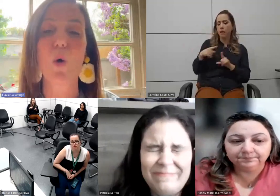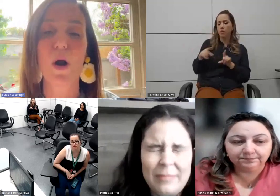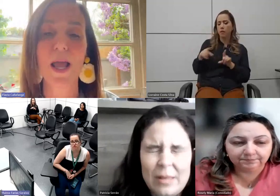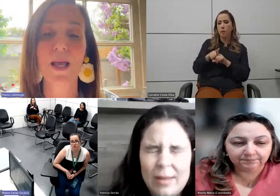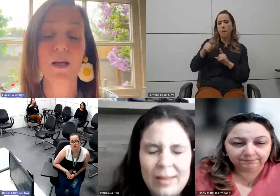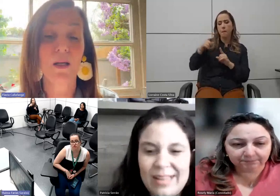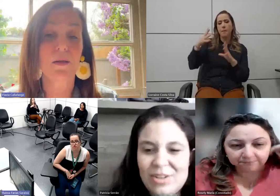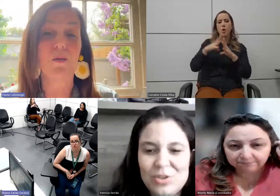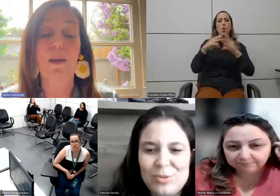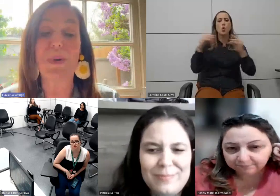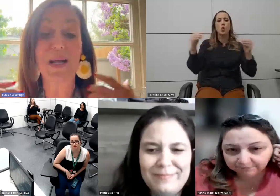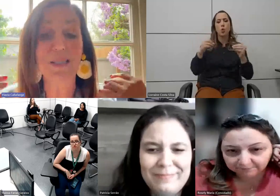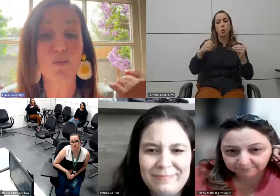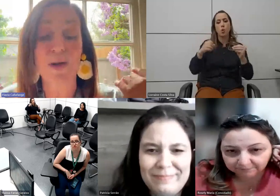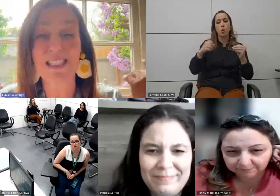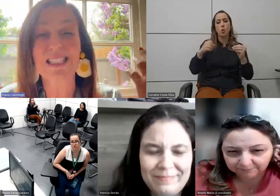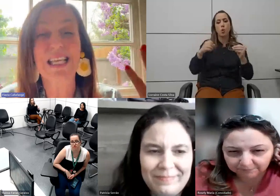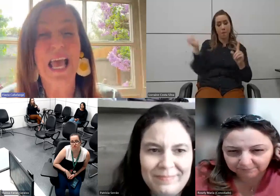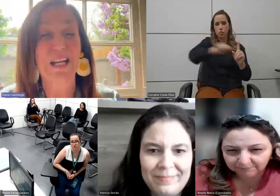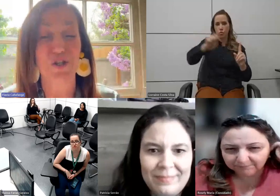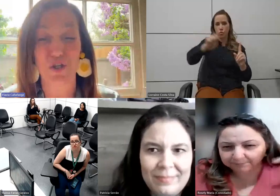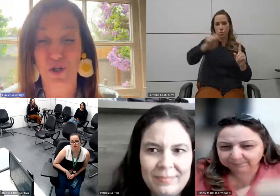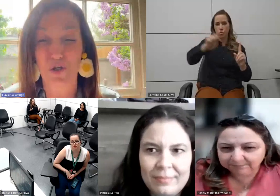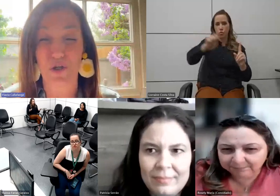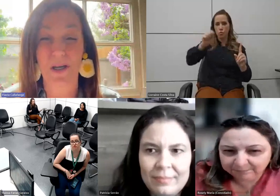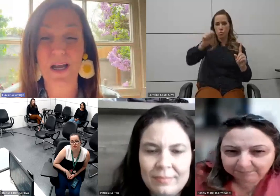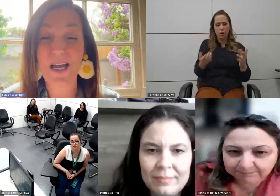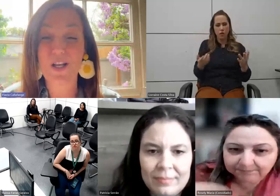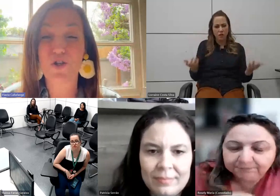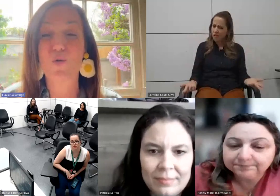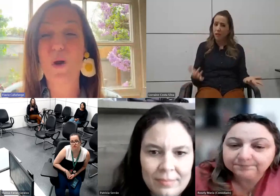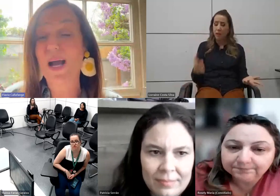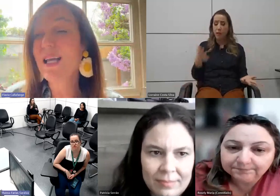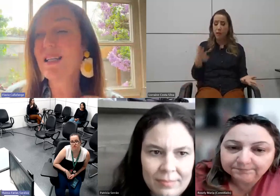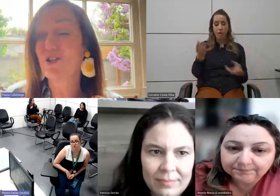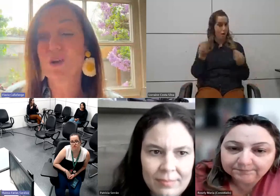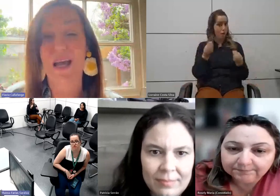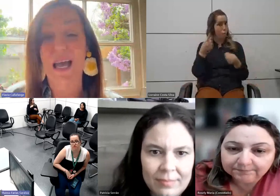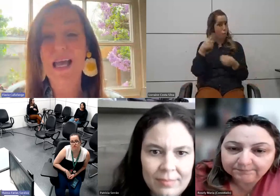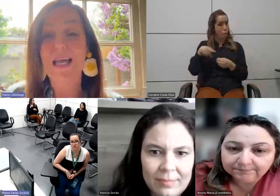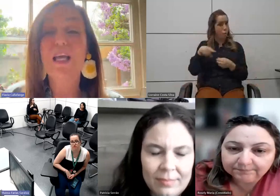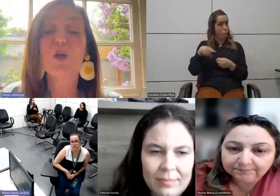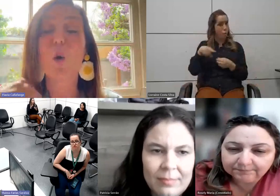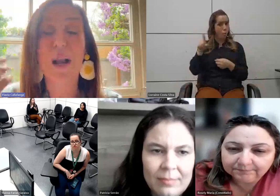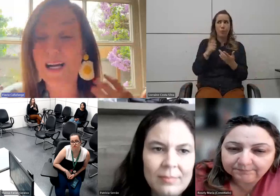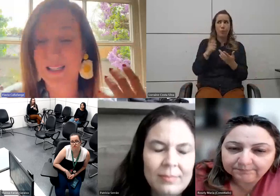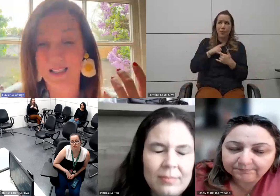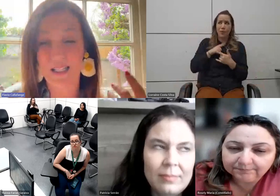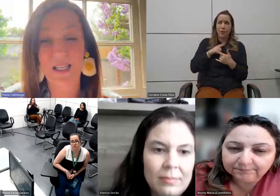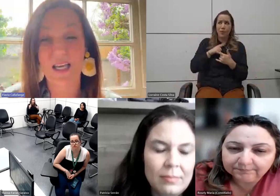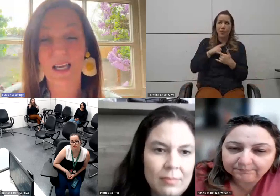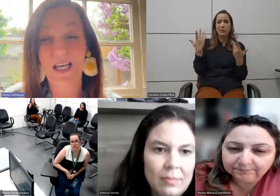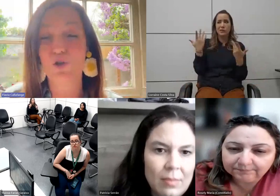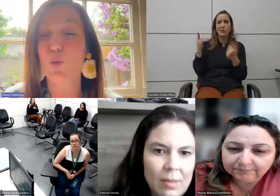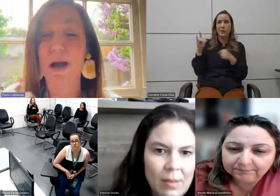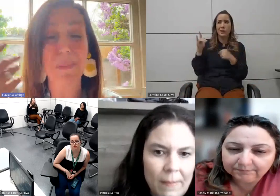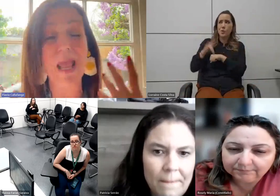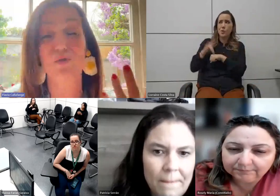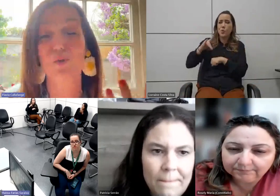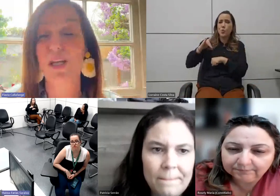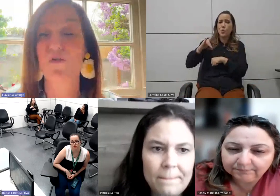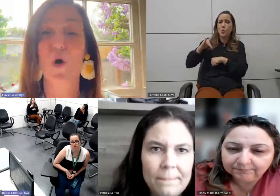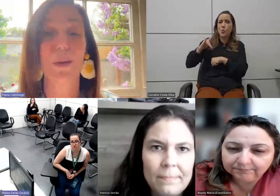correia. Então, aparece uma série de, ainda, ignorâncias e